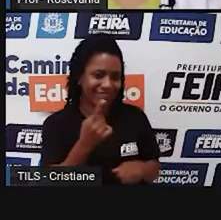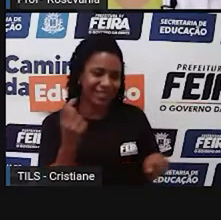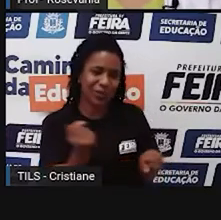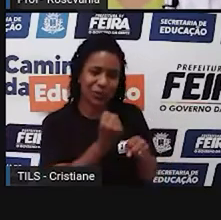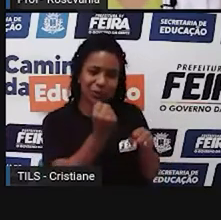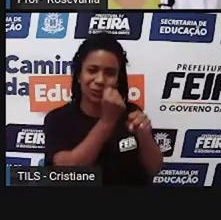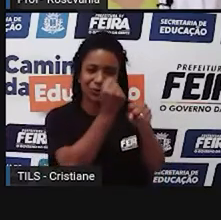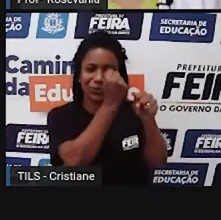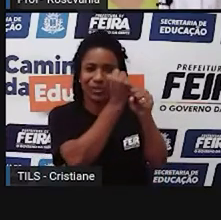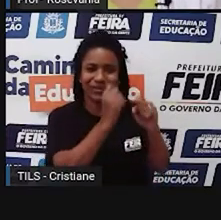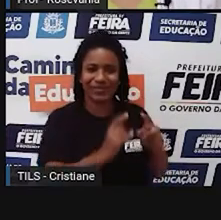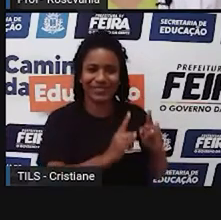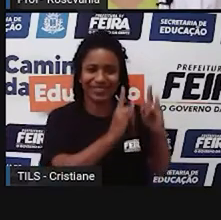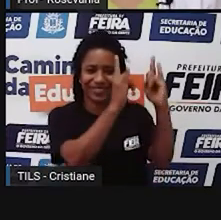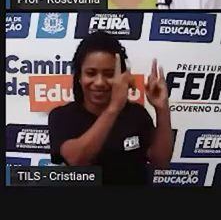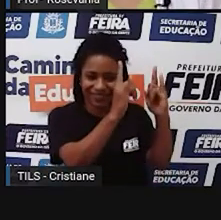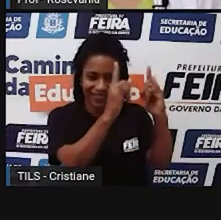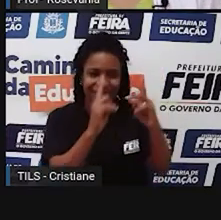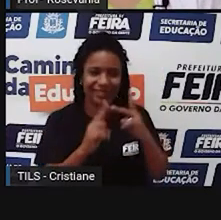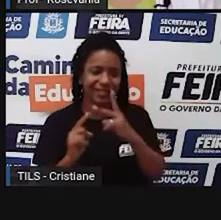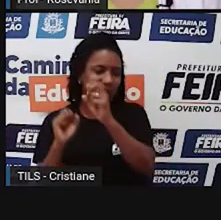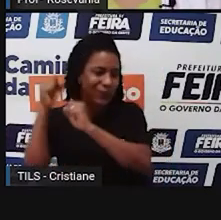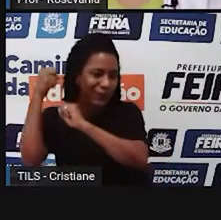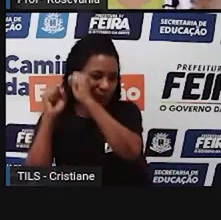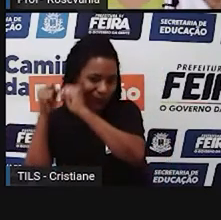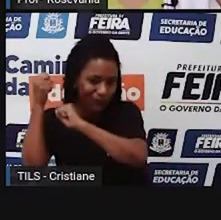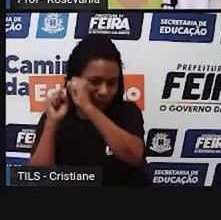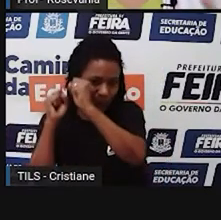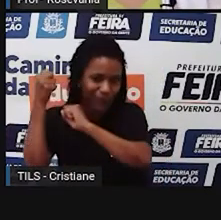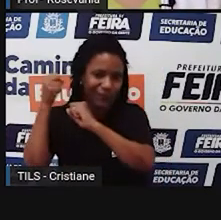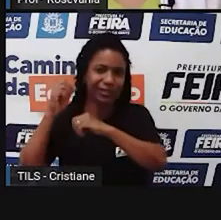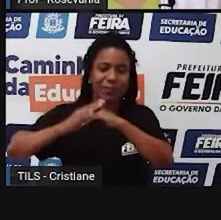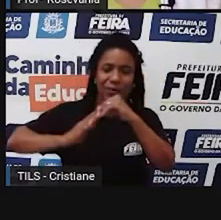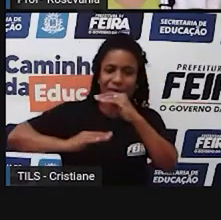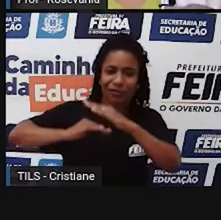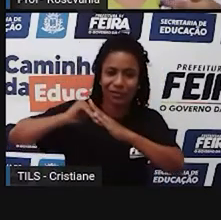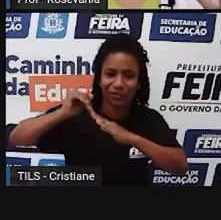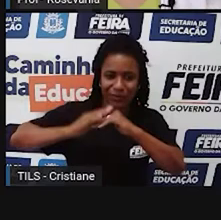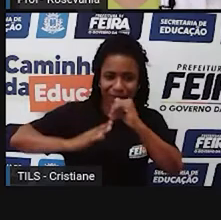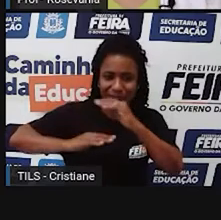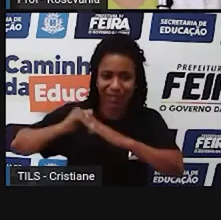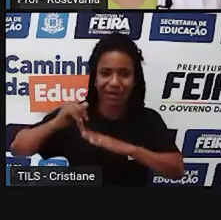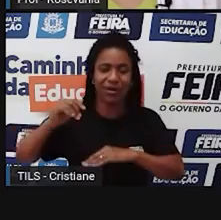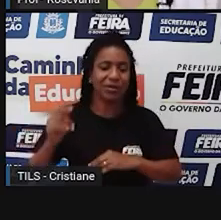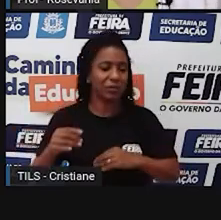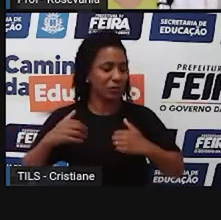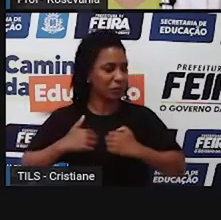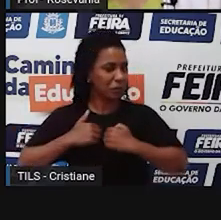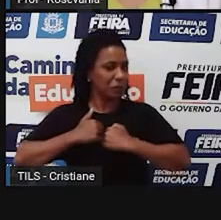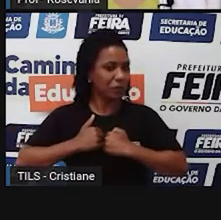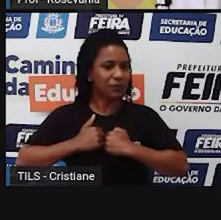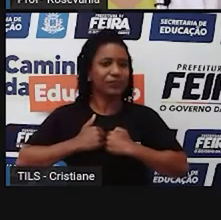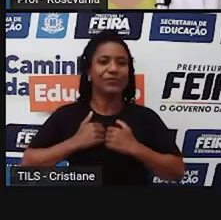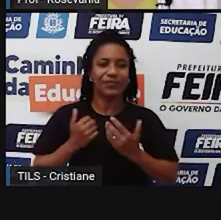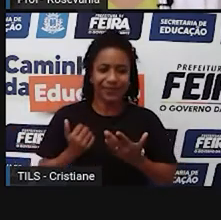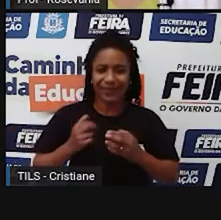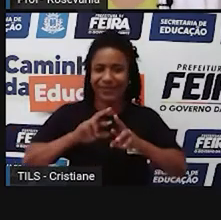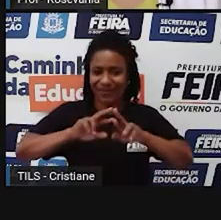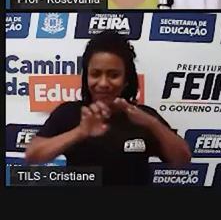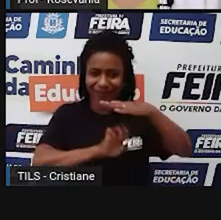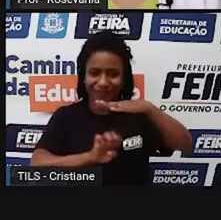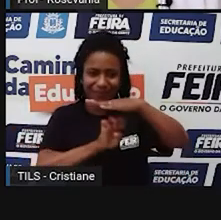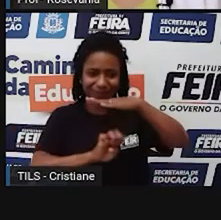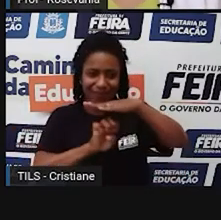civil, ligados à indústria, ligados aos profissionais liberais, né? Todos os executivos, tudo aí você vai